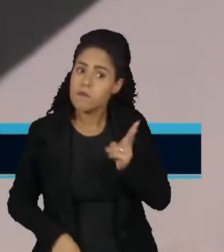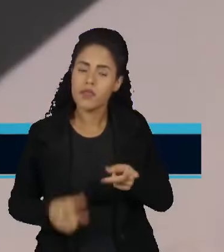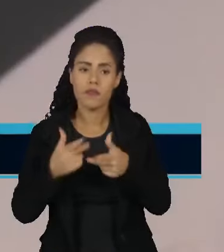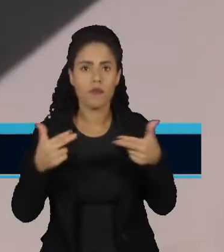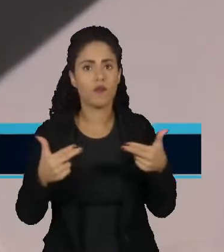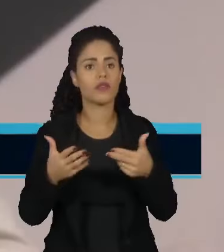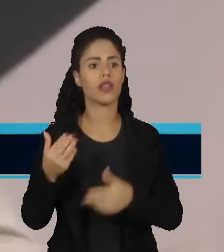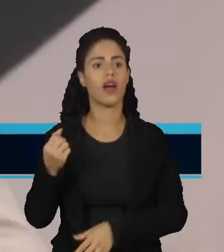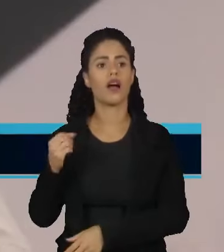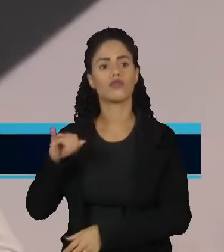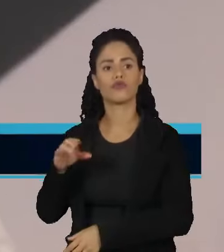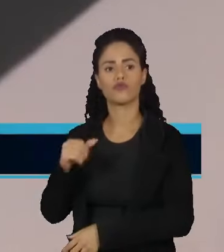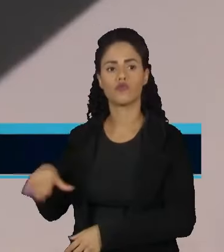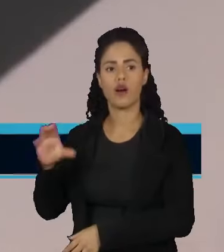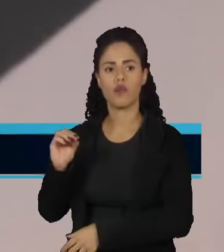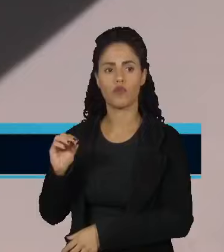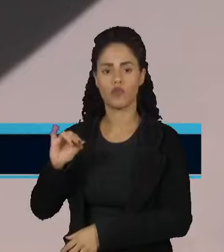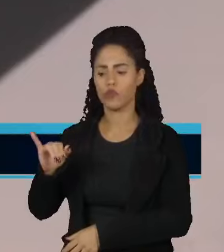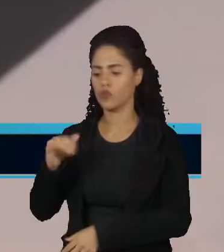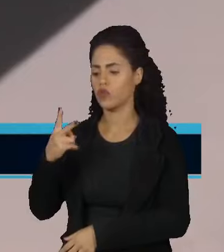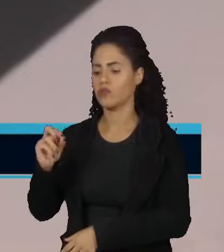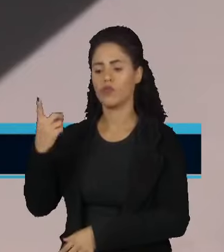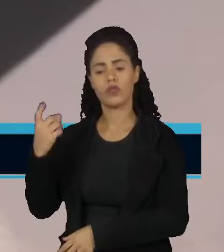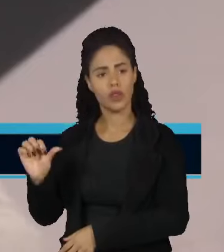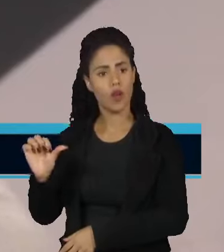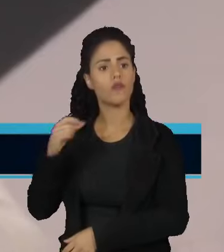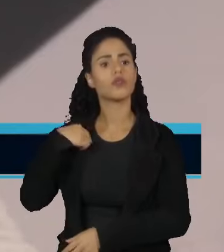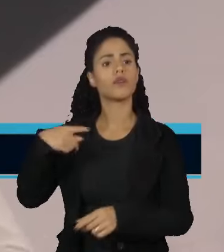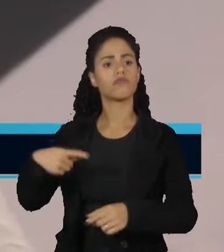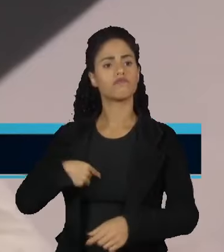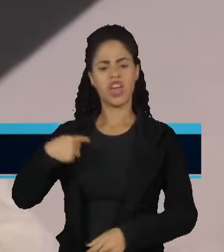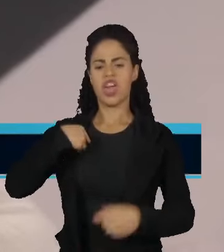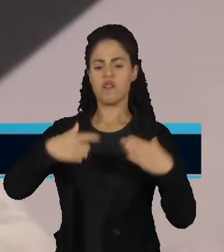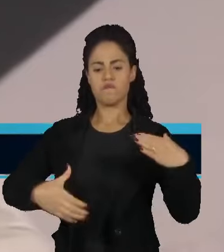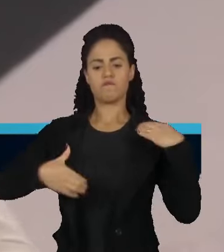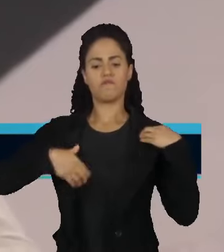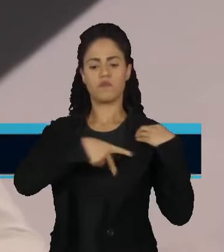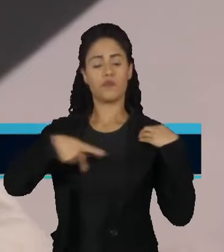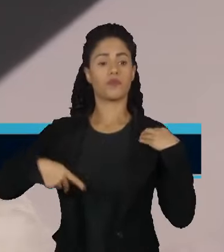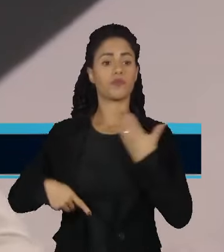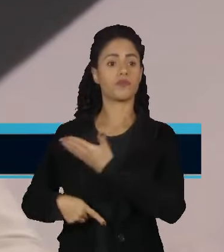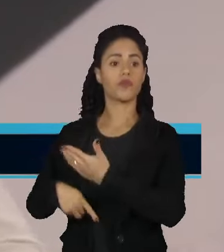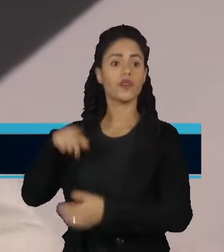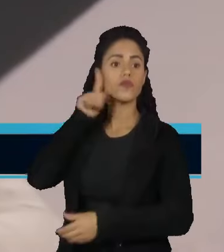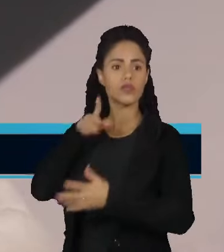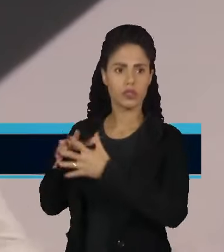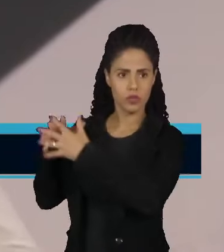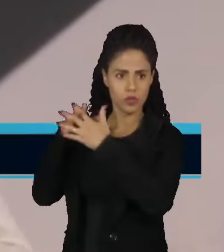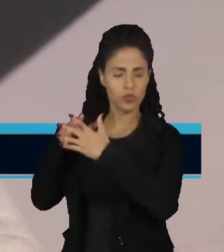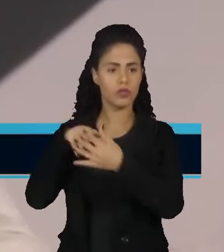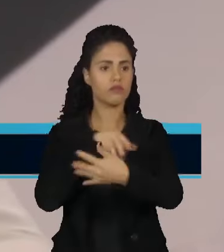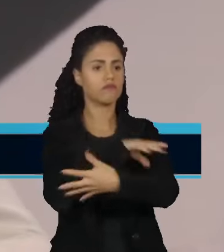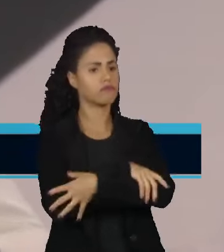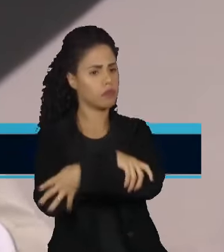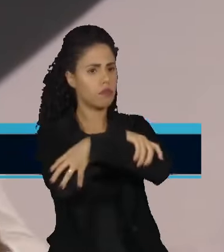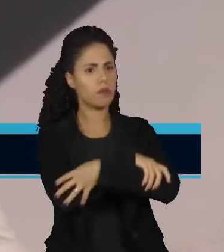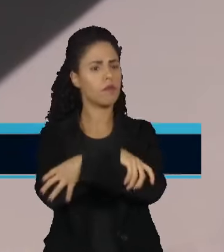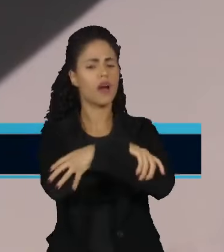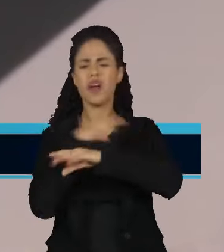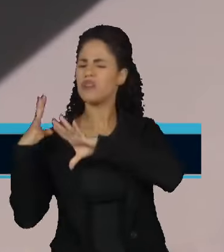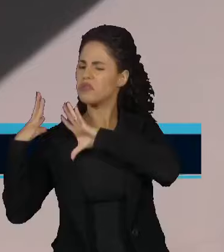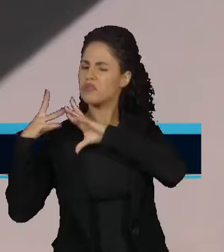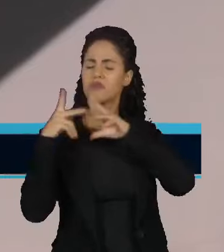Guaidó, em 2019, também se autoproclamou presidente, os Estados Unidos e a União Europeia referendado. Todos os presidentes